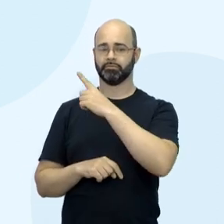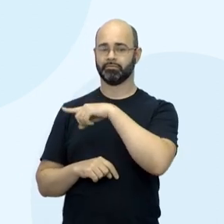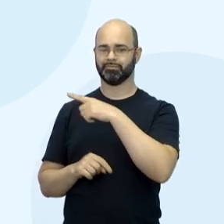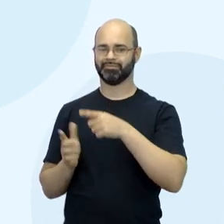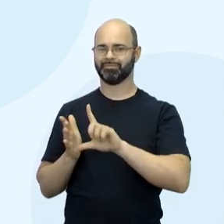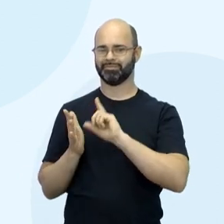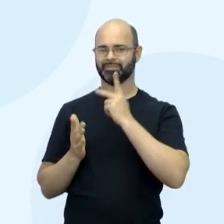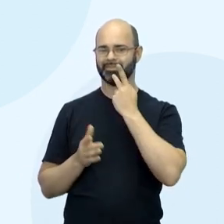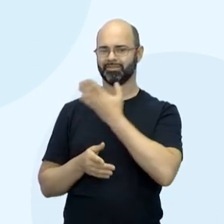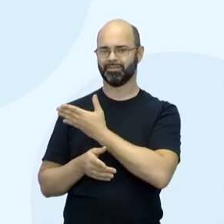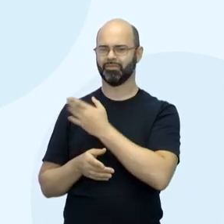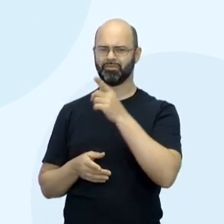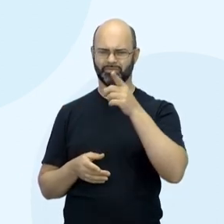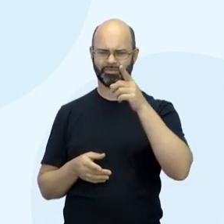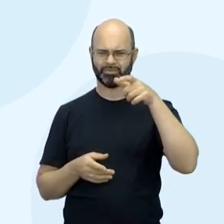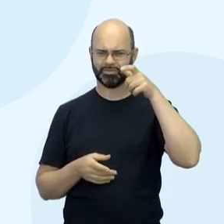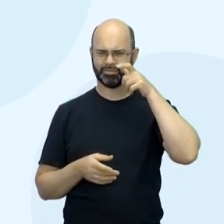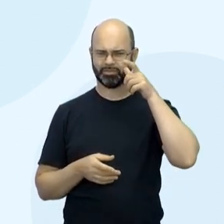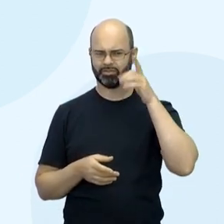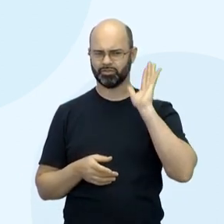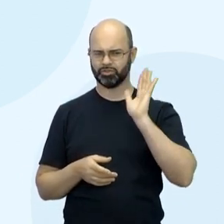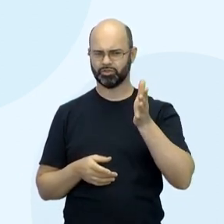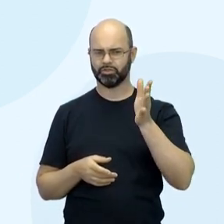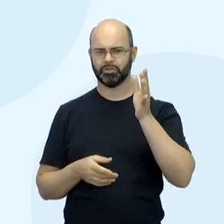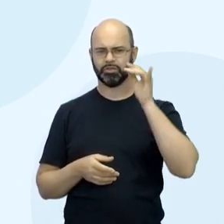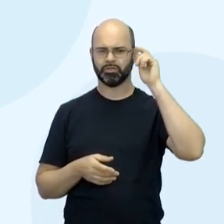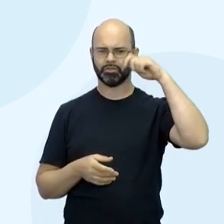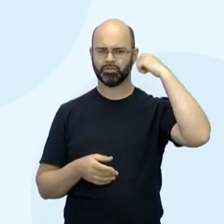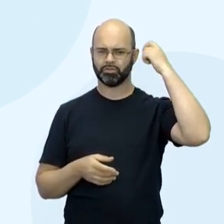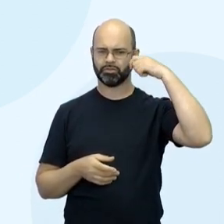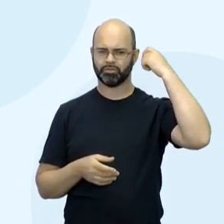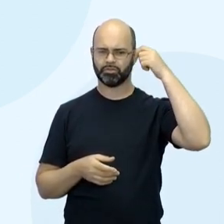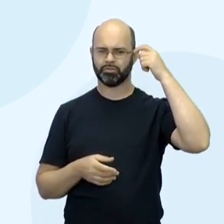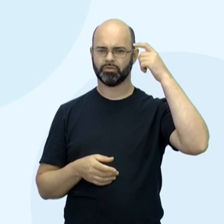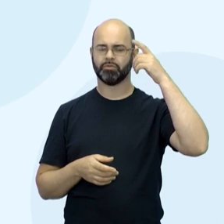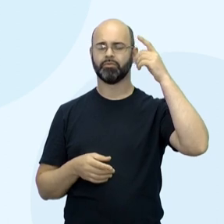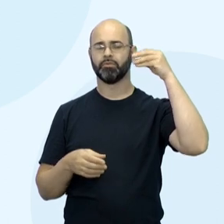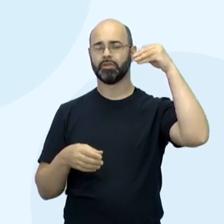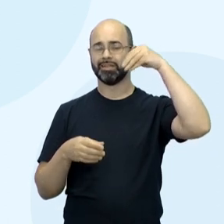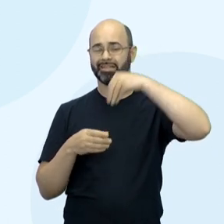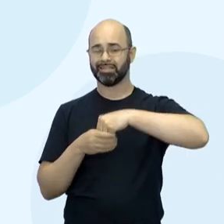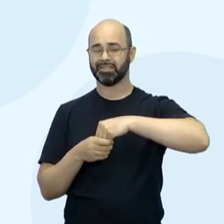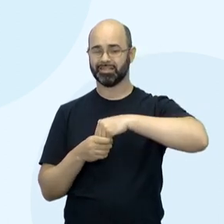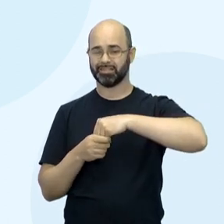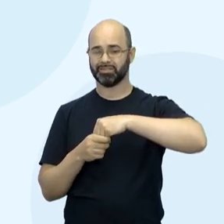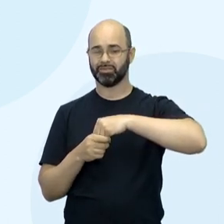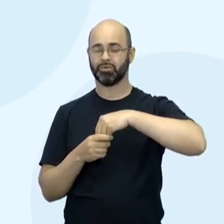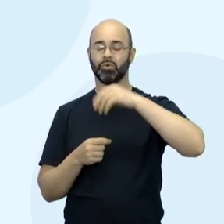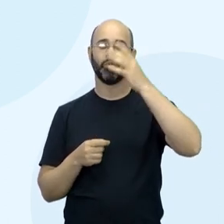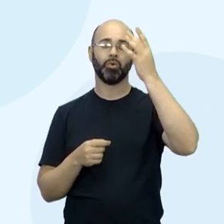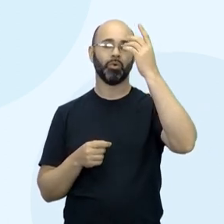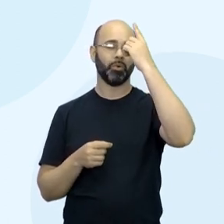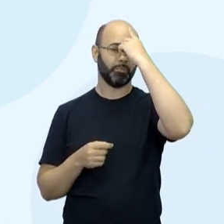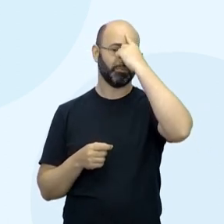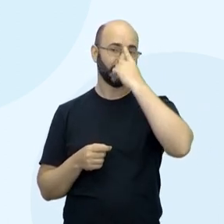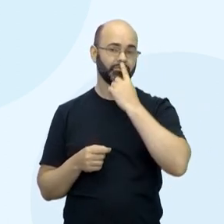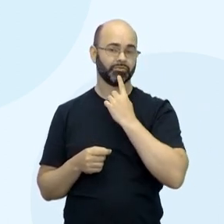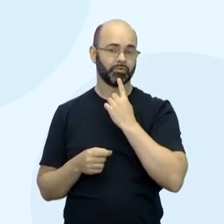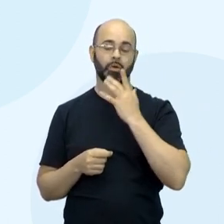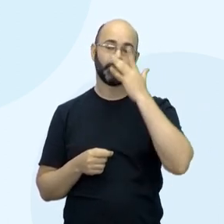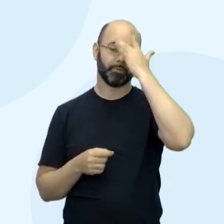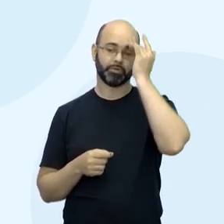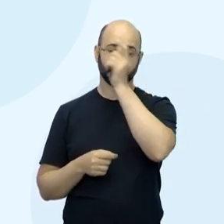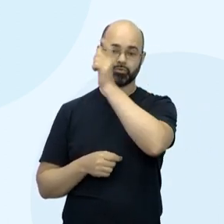disse. Você já assistiu algum filme em que a história se passa na África ou com personagens africanos? Porque a África é essa